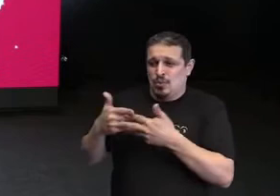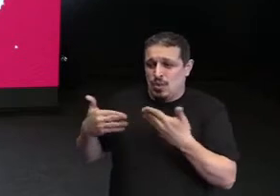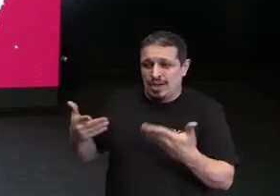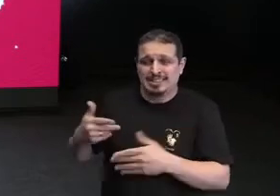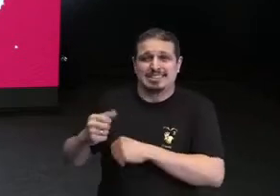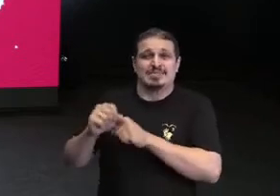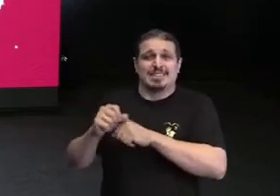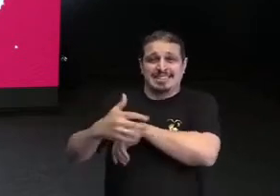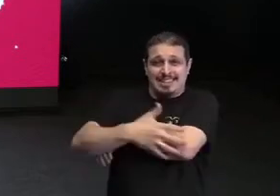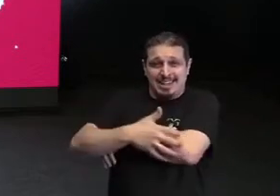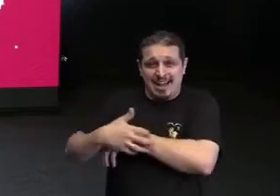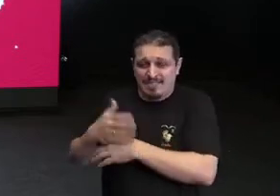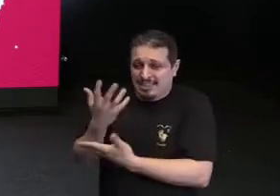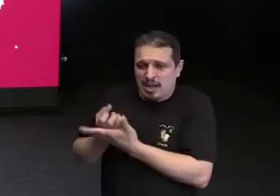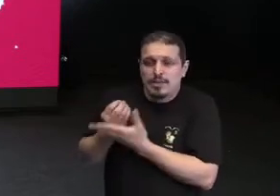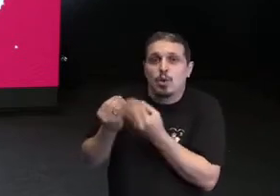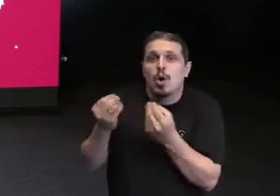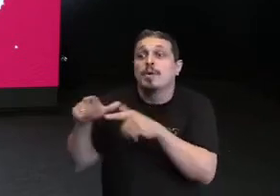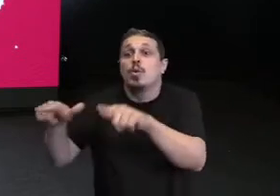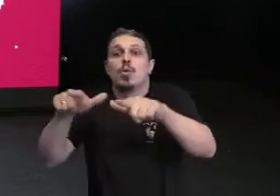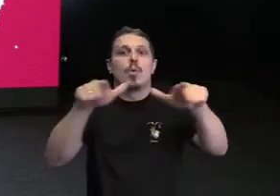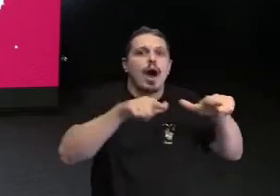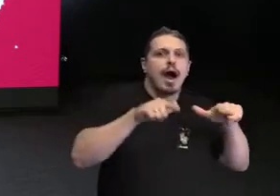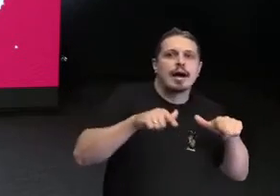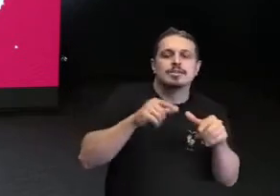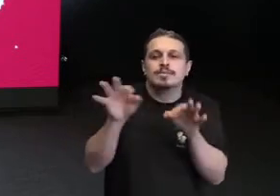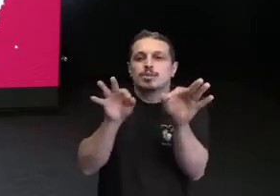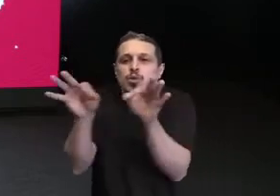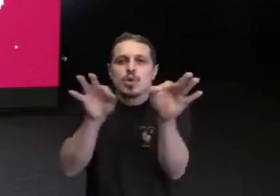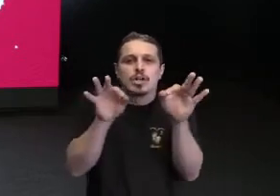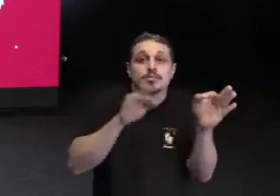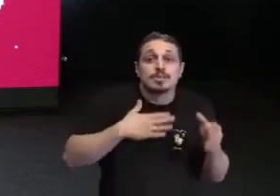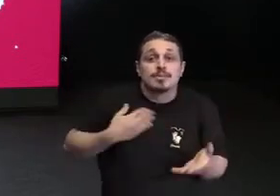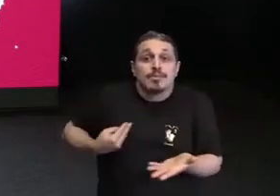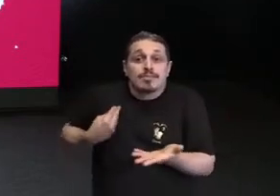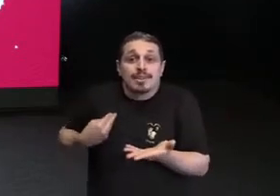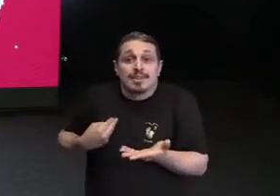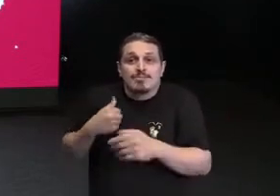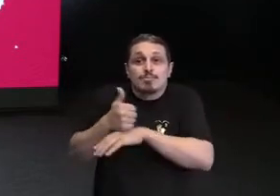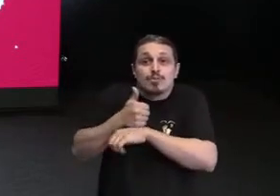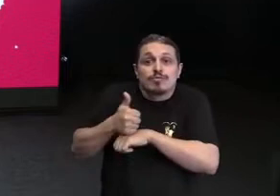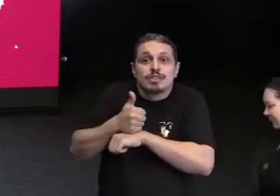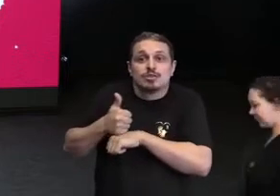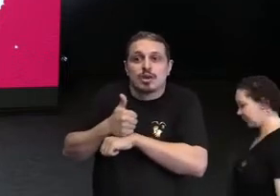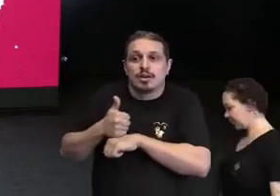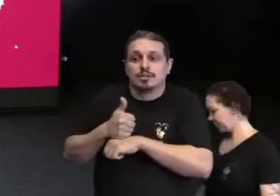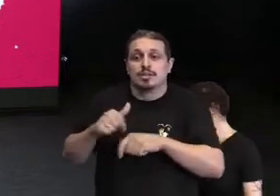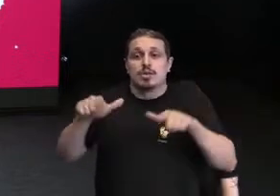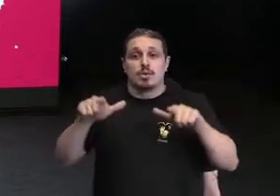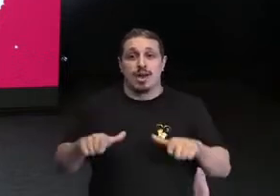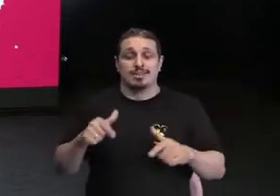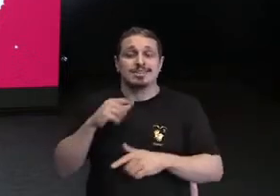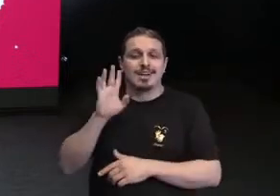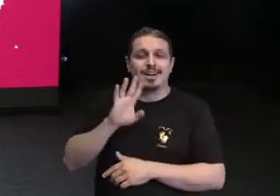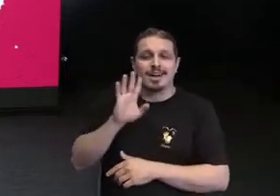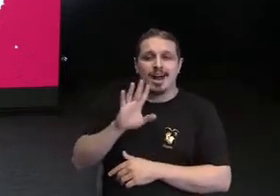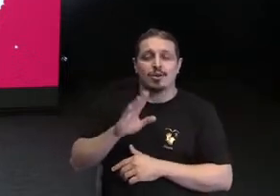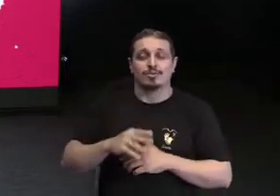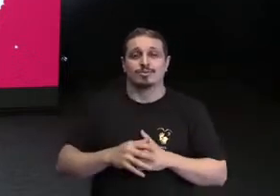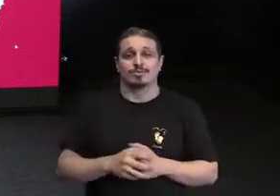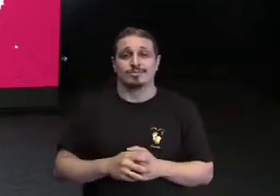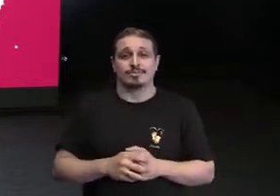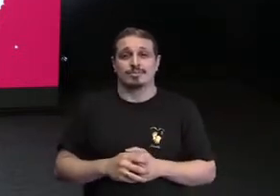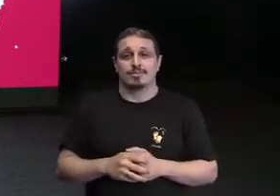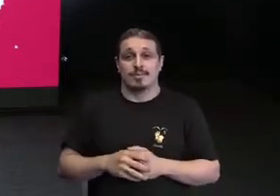E agora? Vou ter que fazer um plano de carreira. Mas eu quero lugares legais para trabalhar. Porque eu não quero trabalhar só por dinheiro. Eu sou preto,